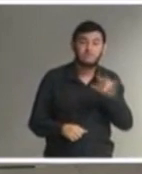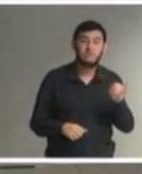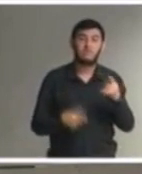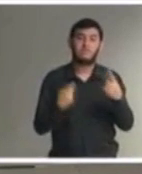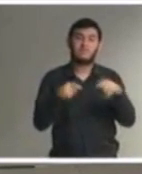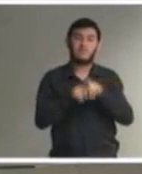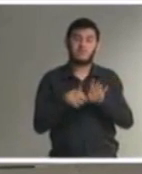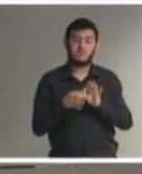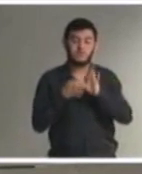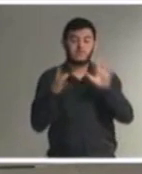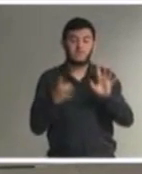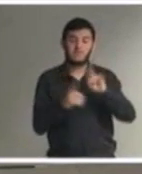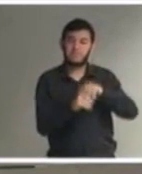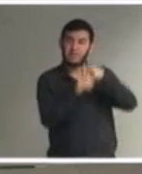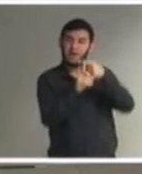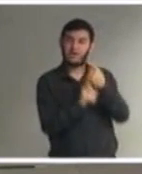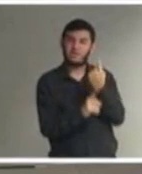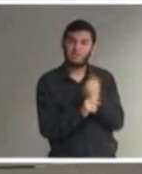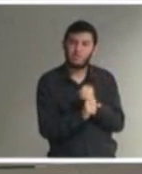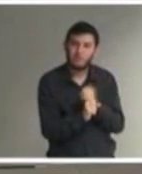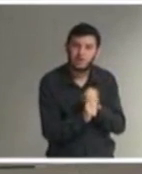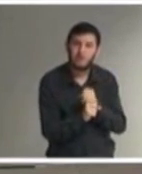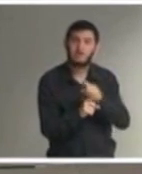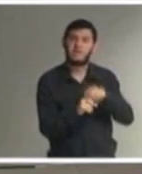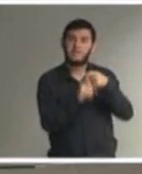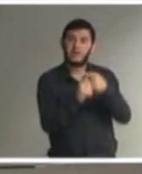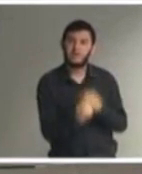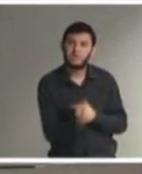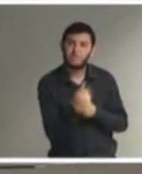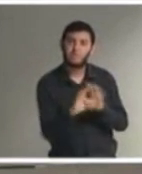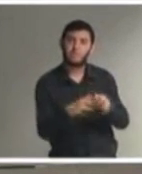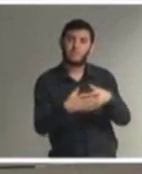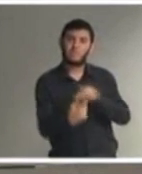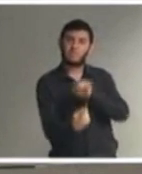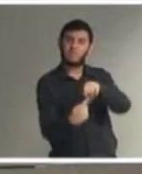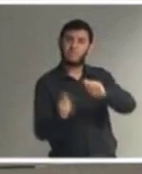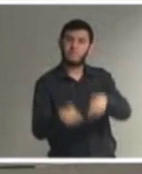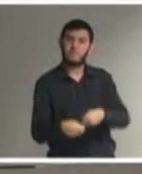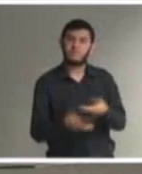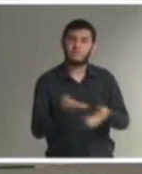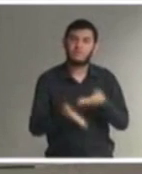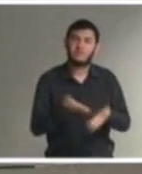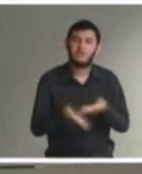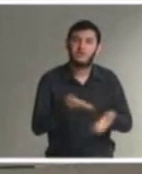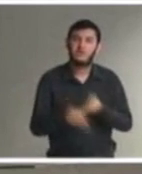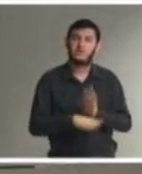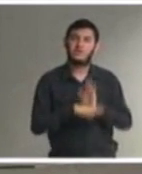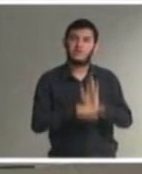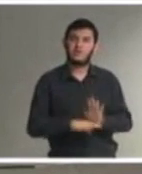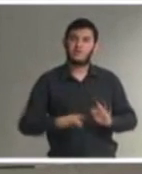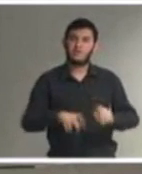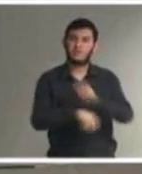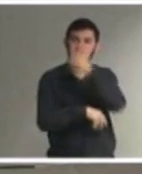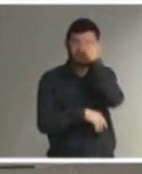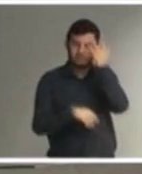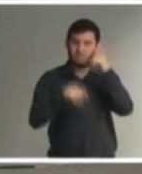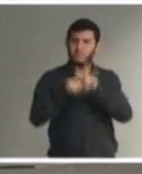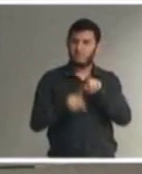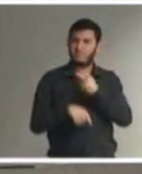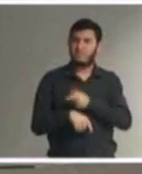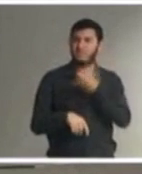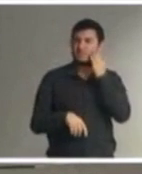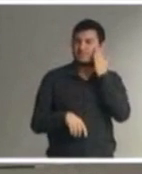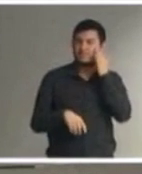disponibilizar mais um ano mais uma turma para poder atender a todas as pessoas e além do mais é uma